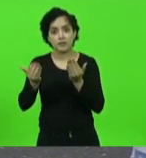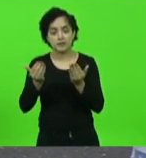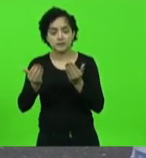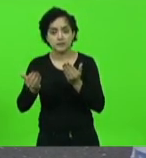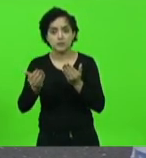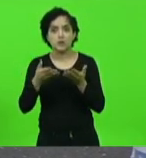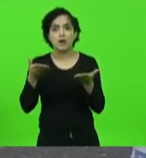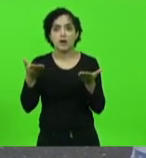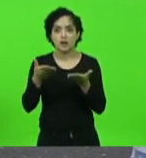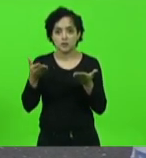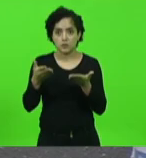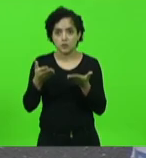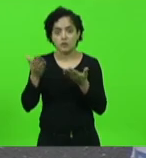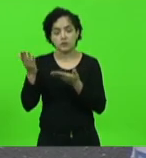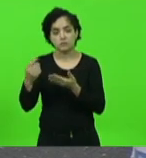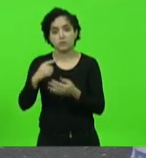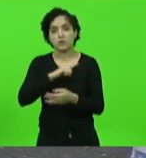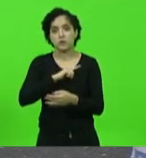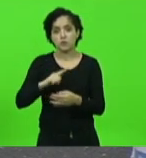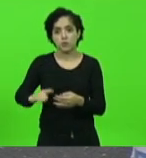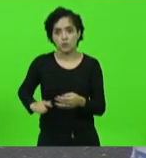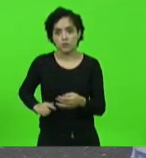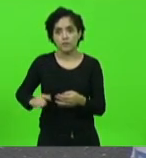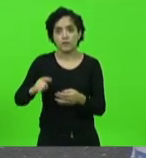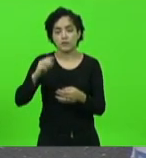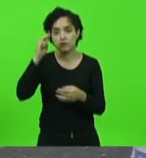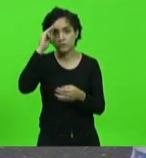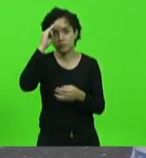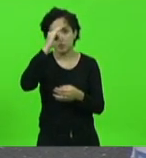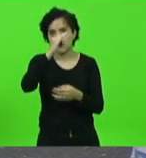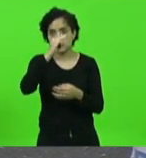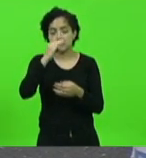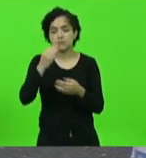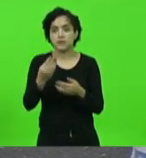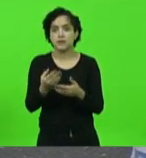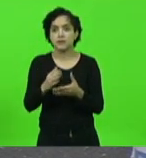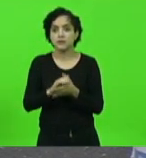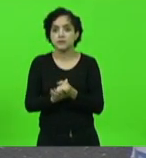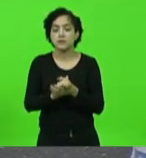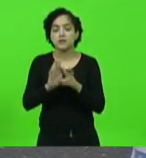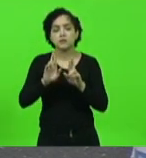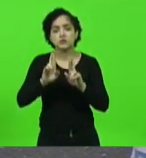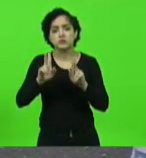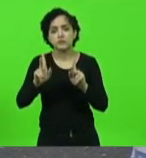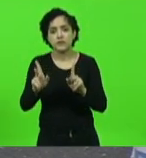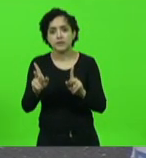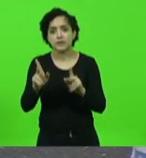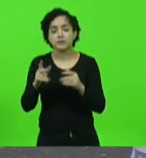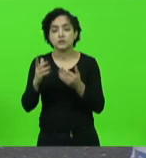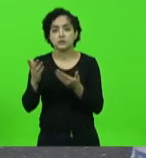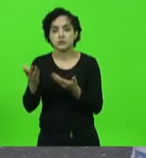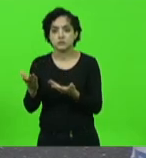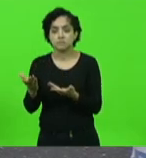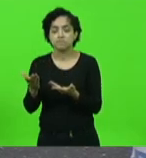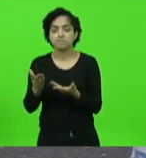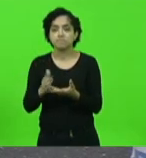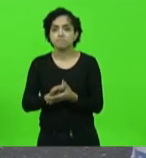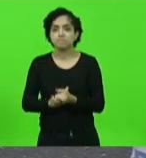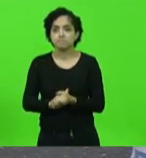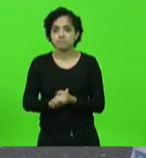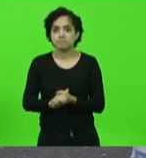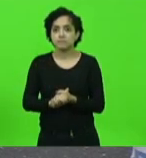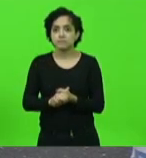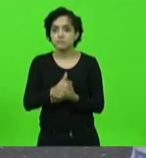o governador Moisés imprimindo uma forma diferente envolvendo os